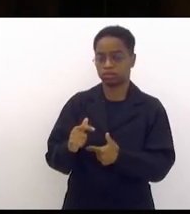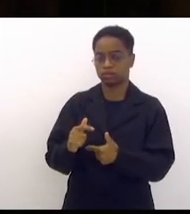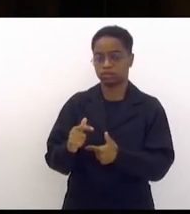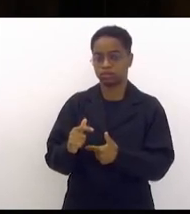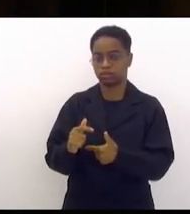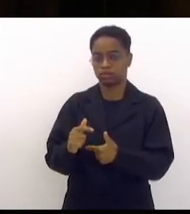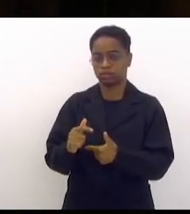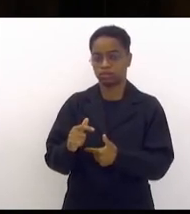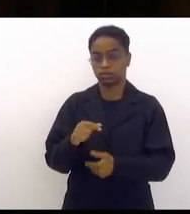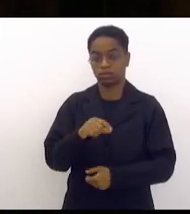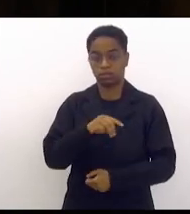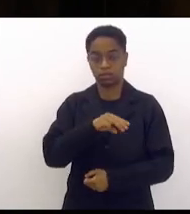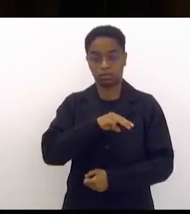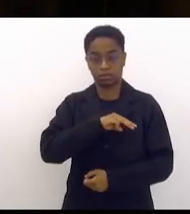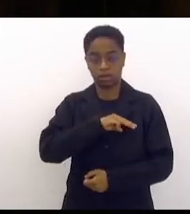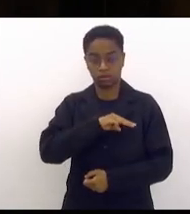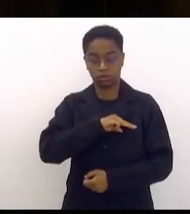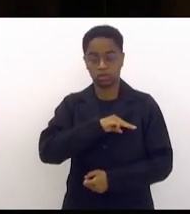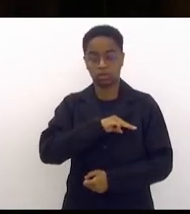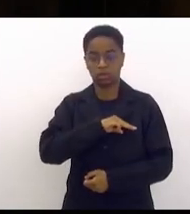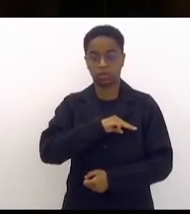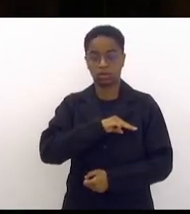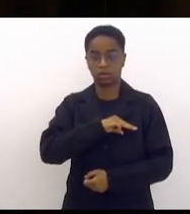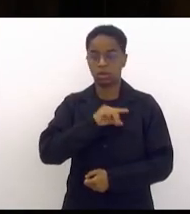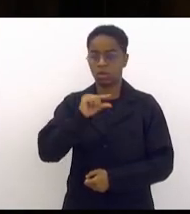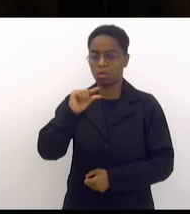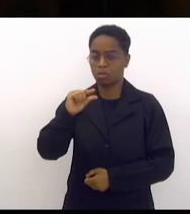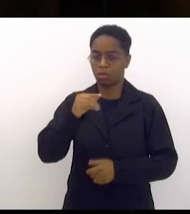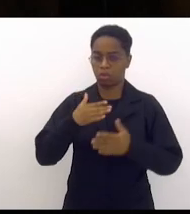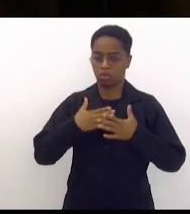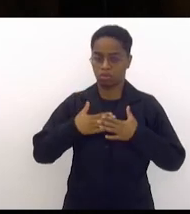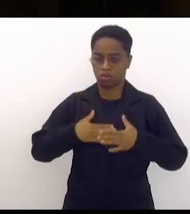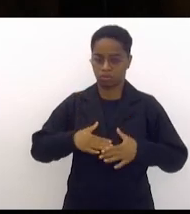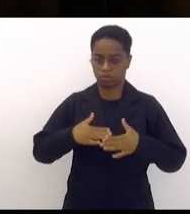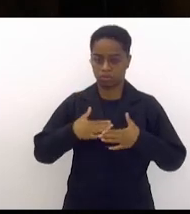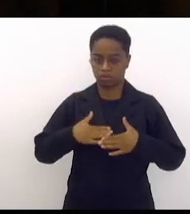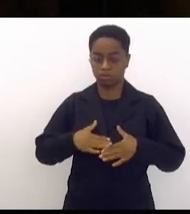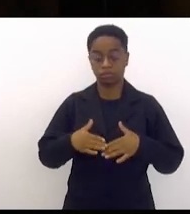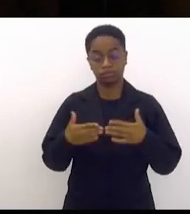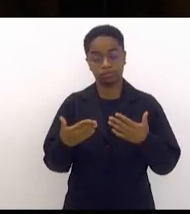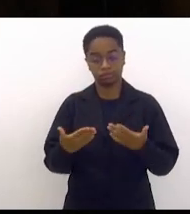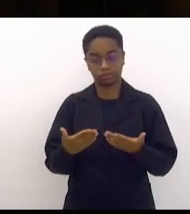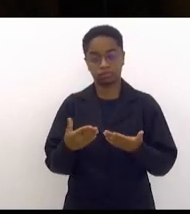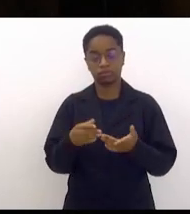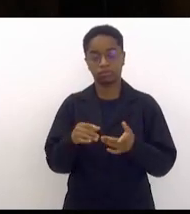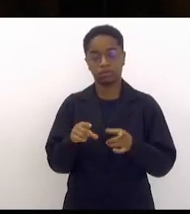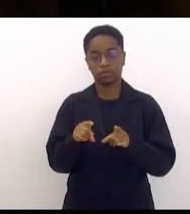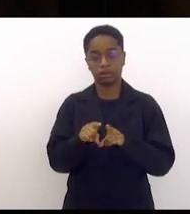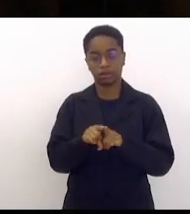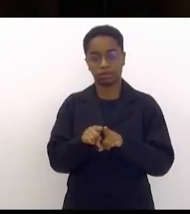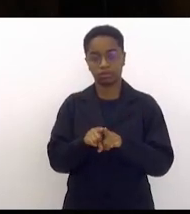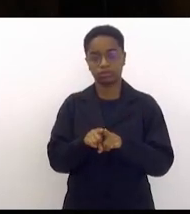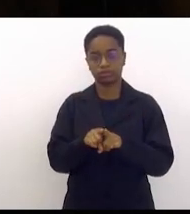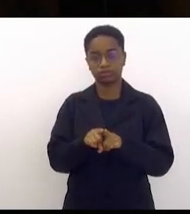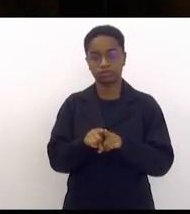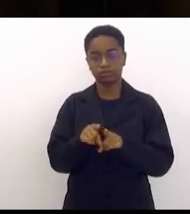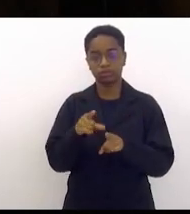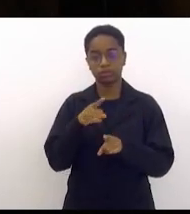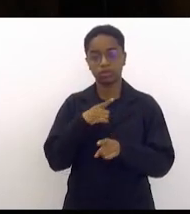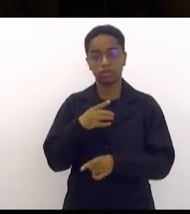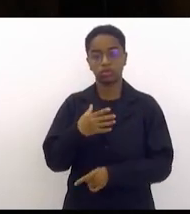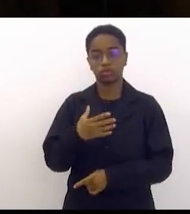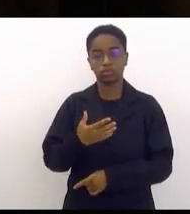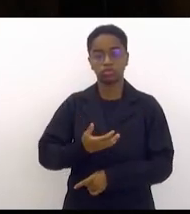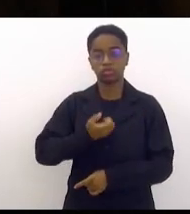Madureira tá um pouquinho mais calmo e efetivamente tivemos só a surpresa